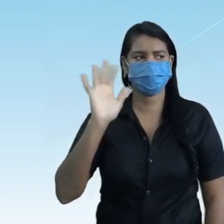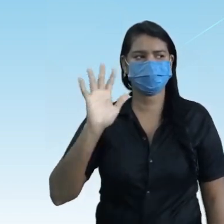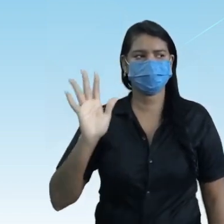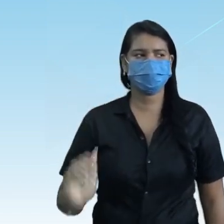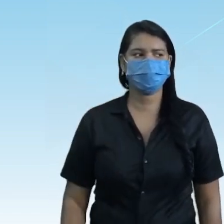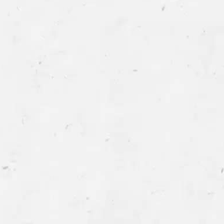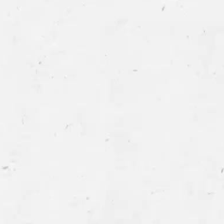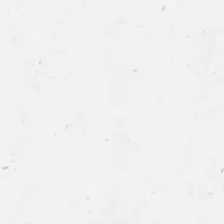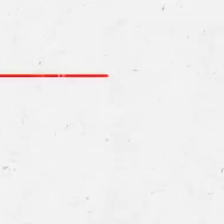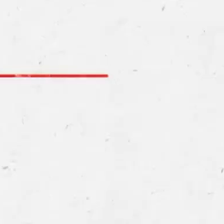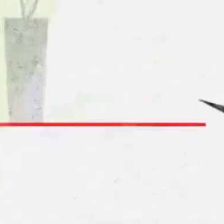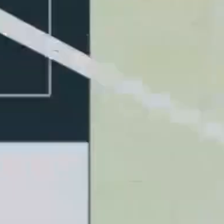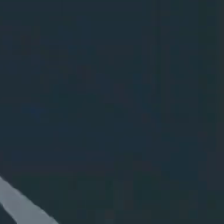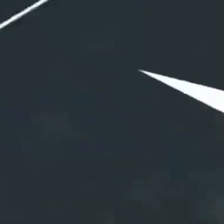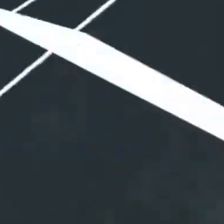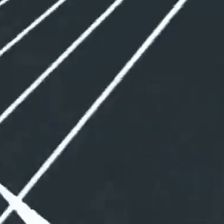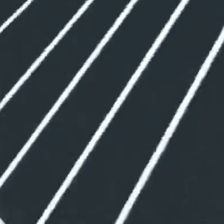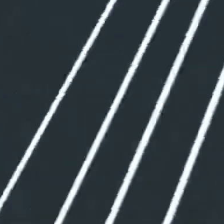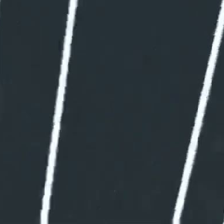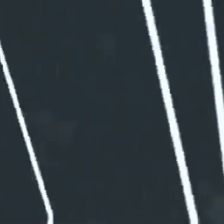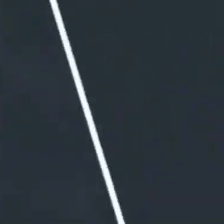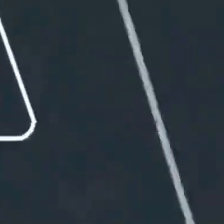Tchau,